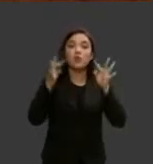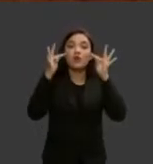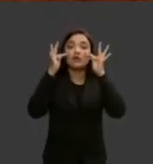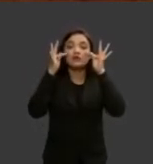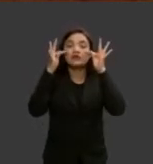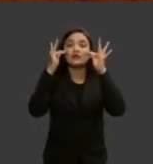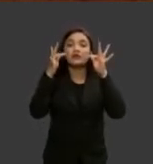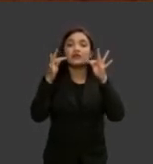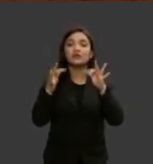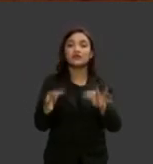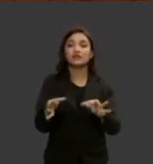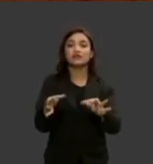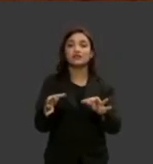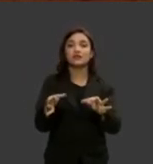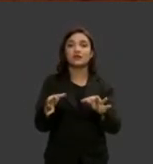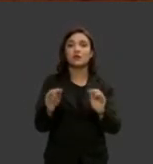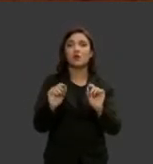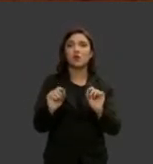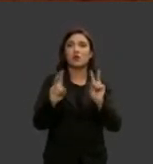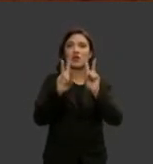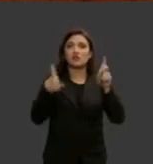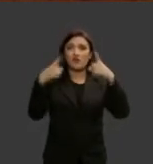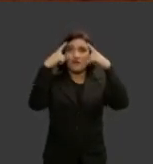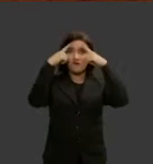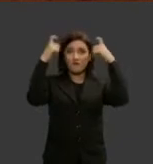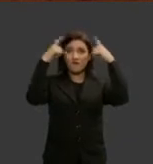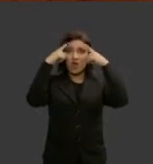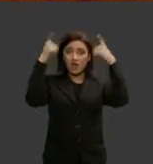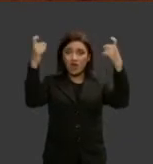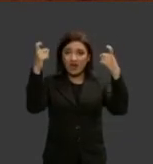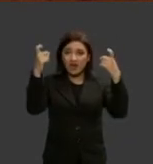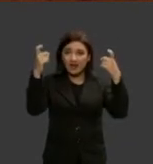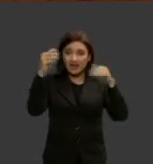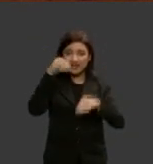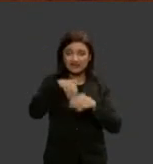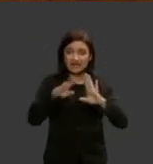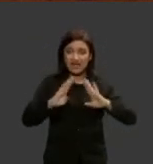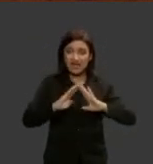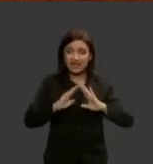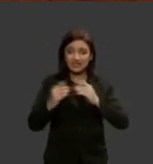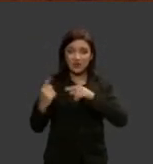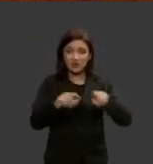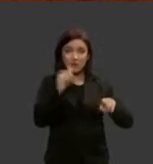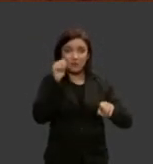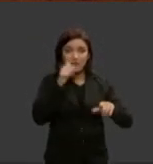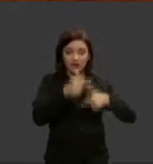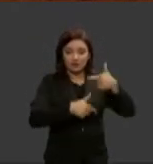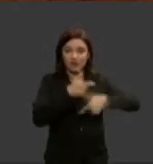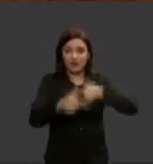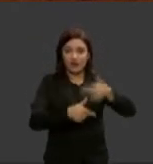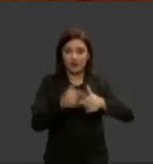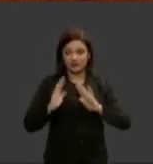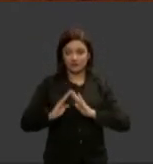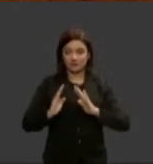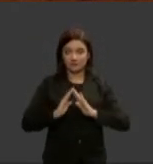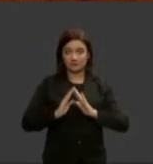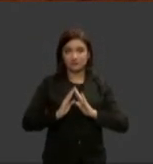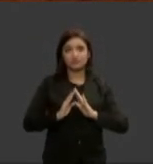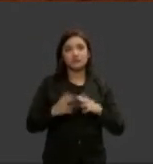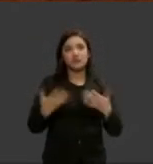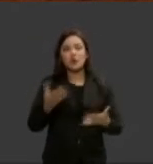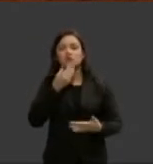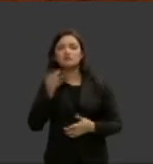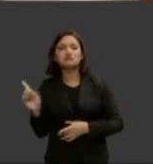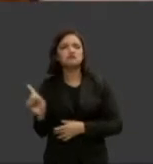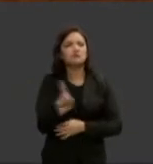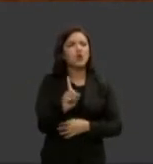em um caso de violência doméstica quanto a senhora que à época trabalhava na casa dele e deparou